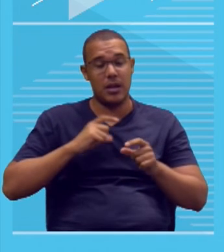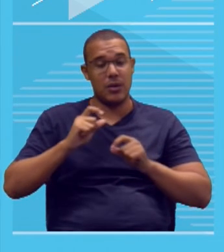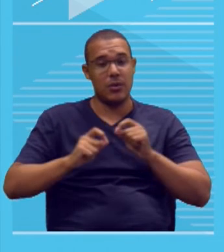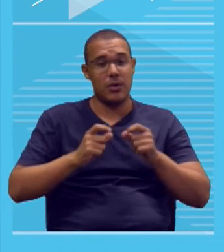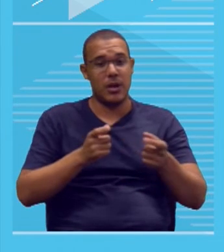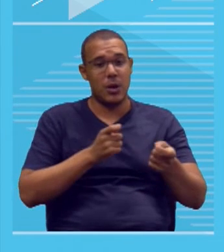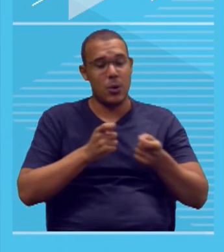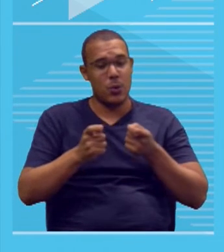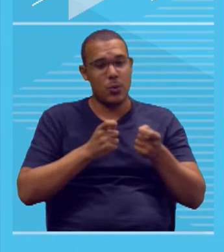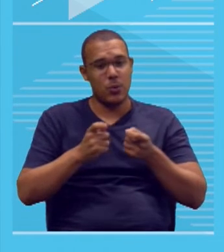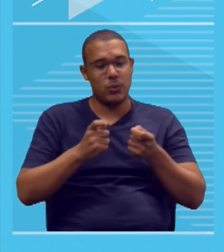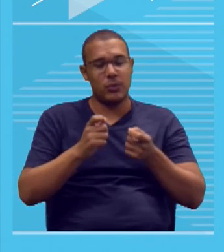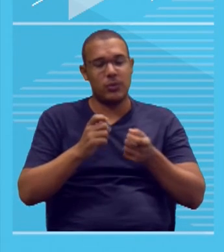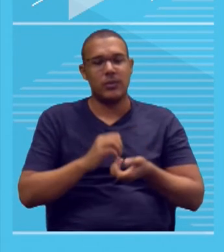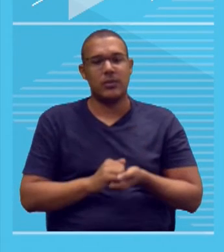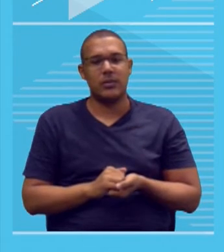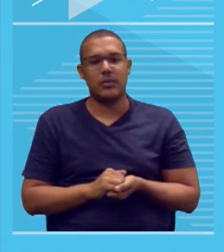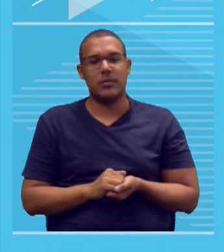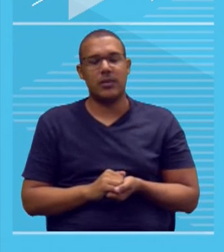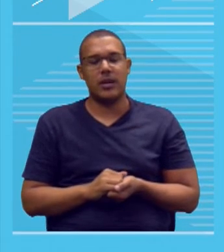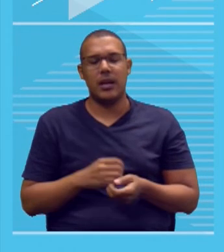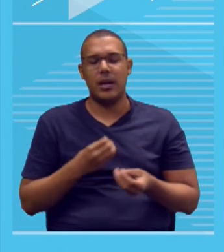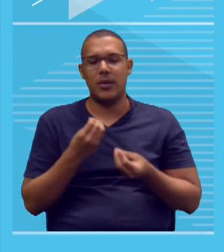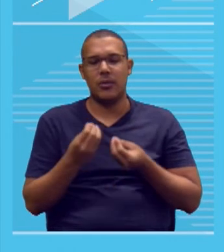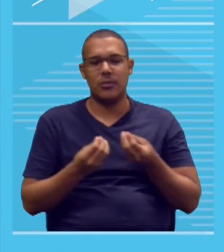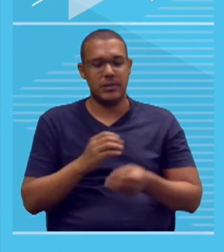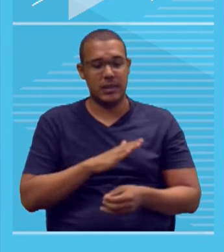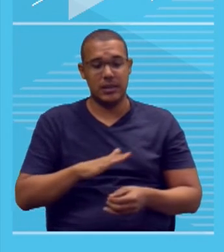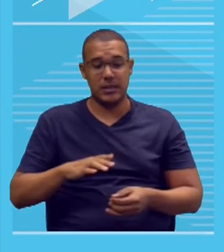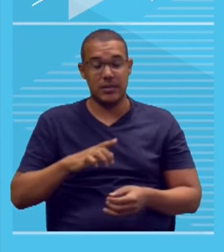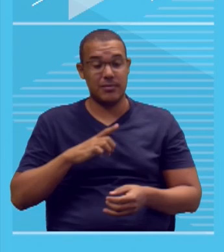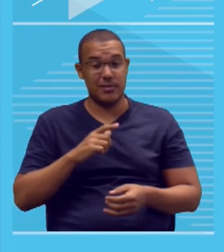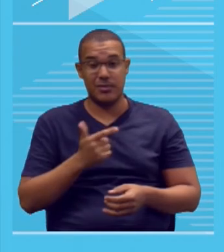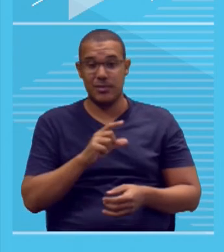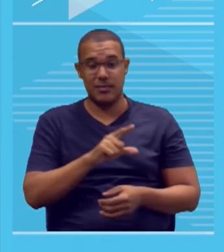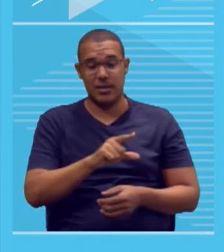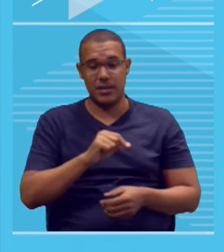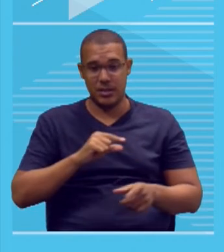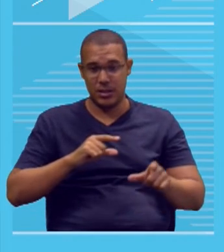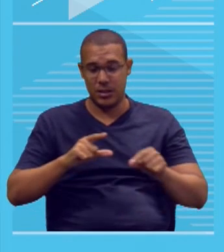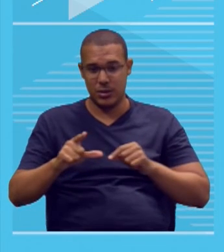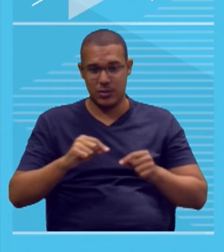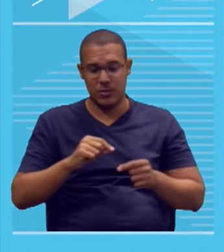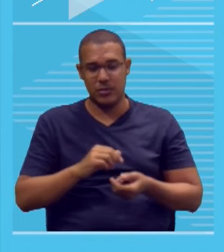você tira do indivíduo a opção de escolha. Então, vejam que esse